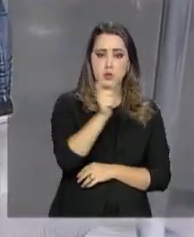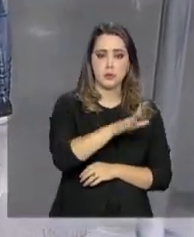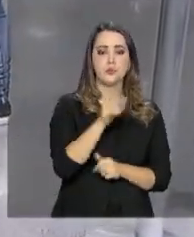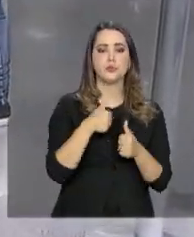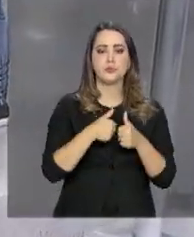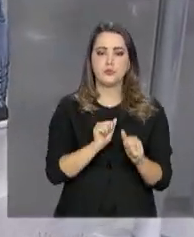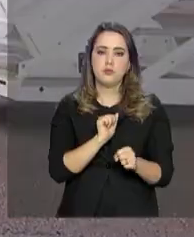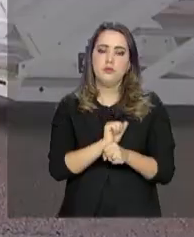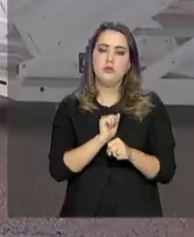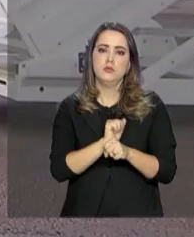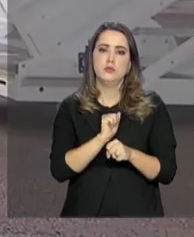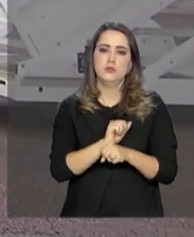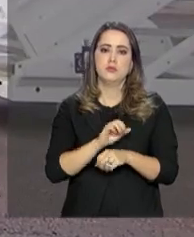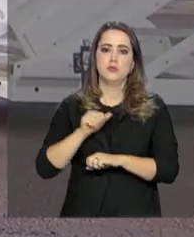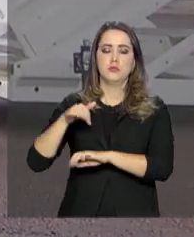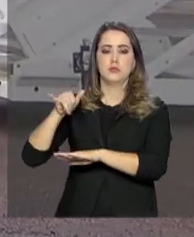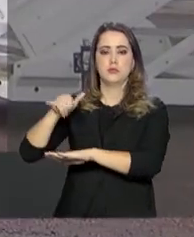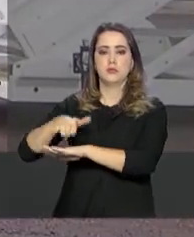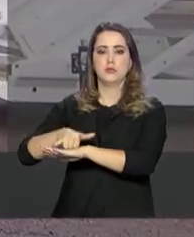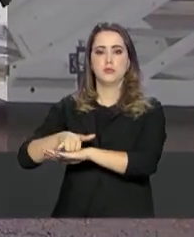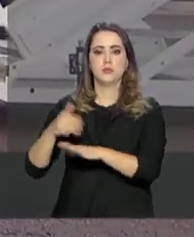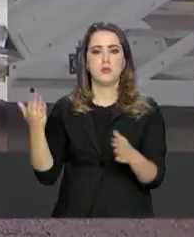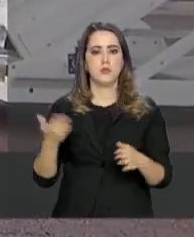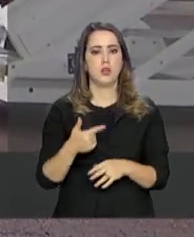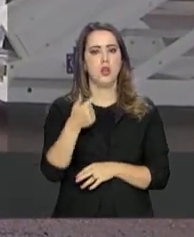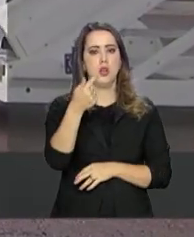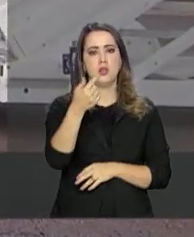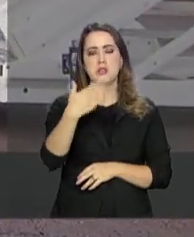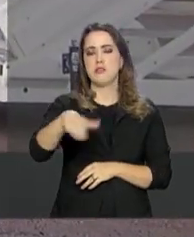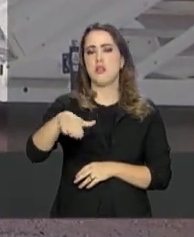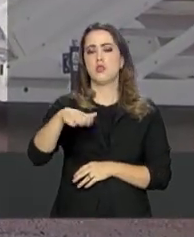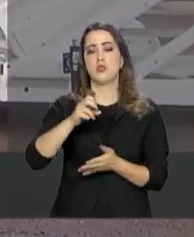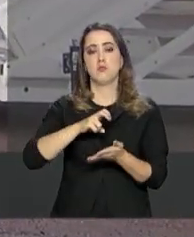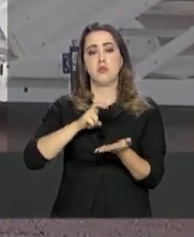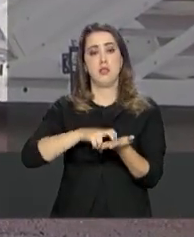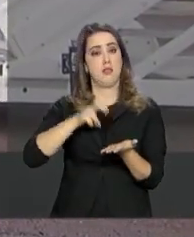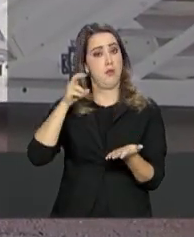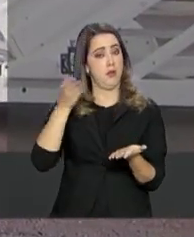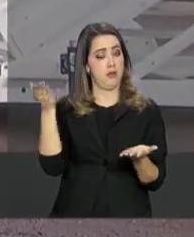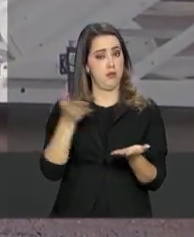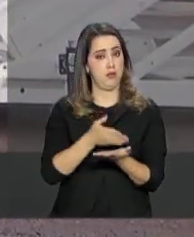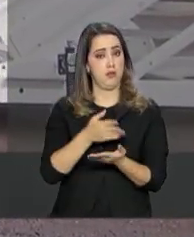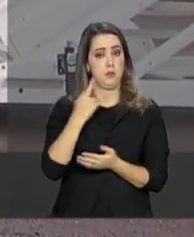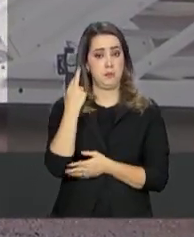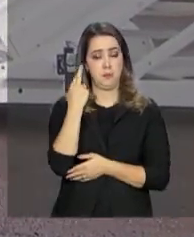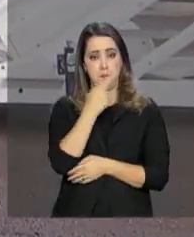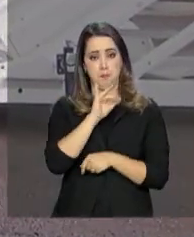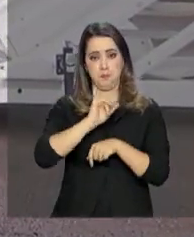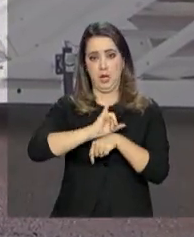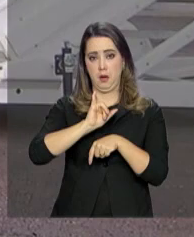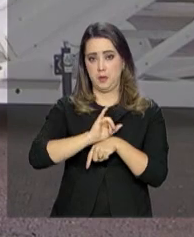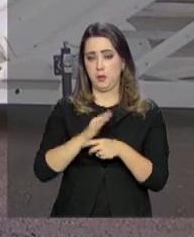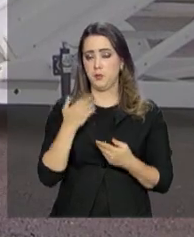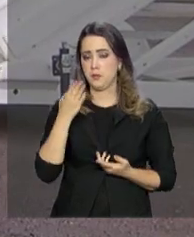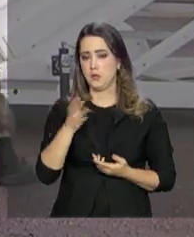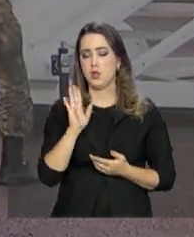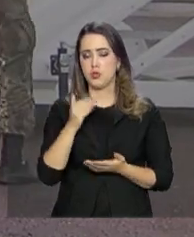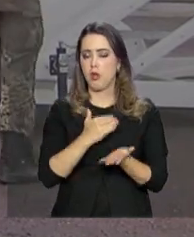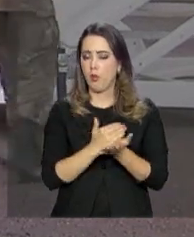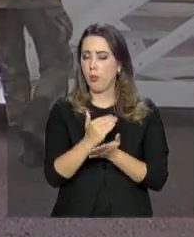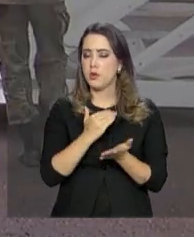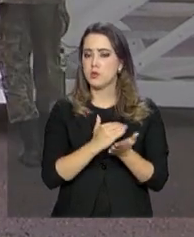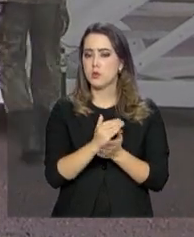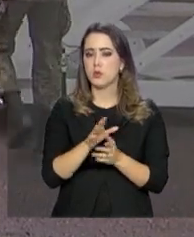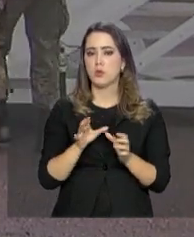no aeroporto. Agora são sete e meia da manhã aqui em Boa Vista, capital de Roraima, e já começou o